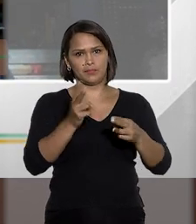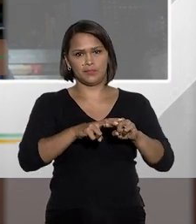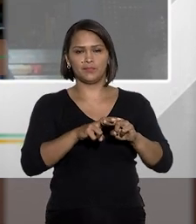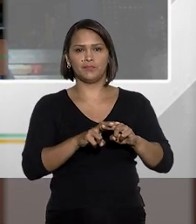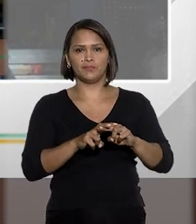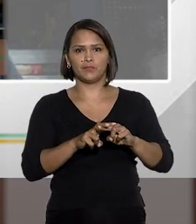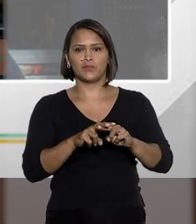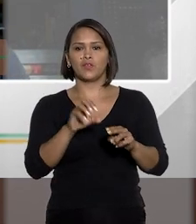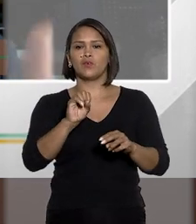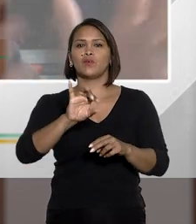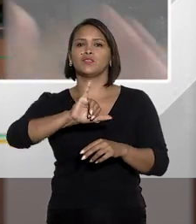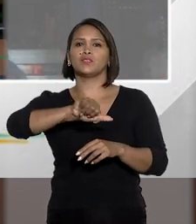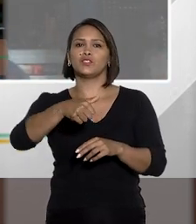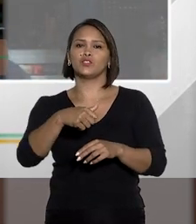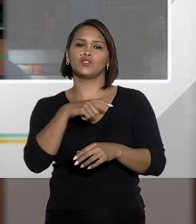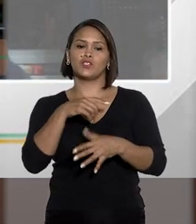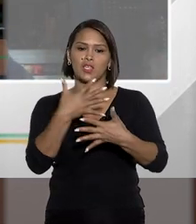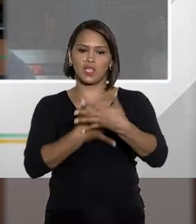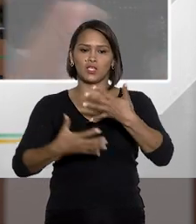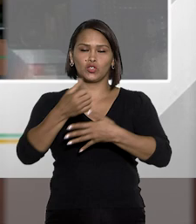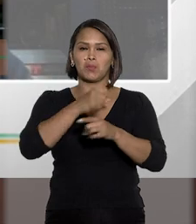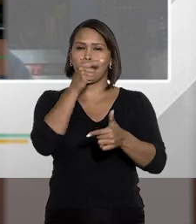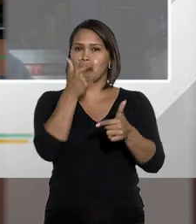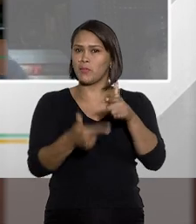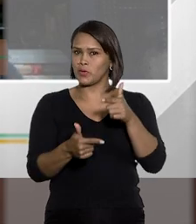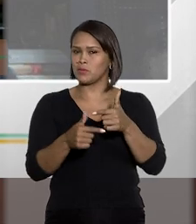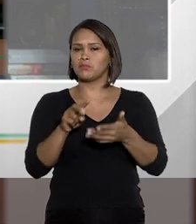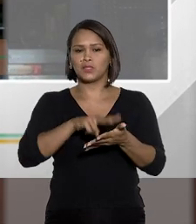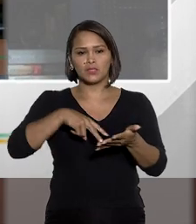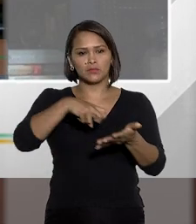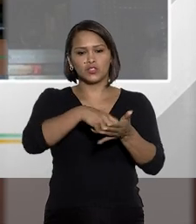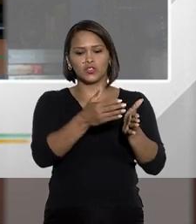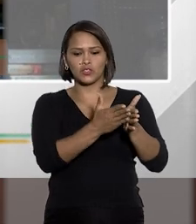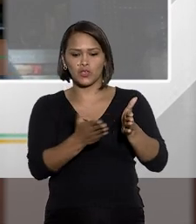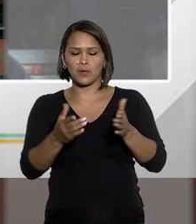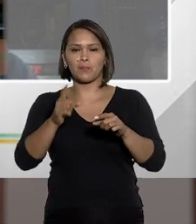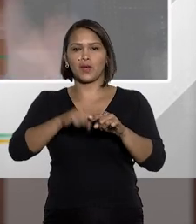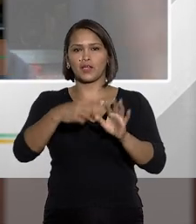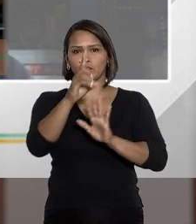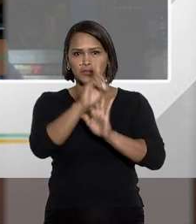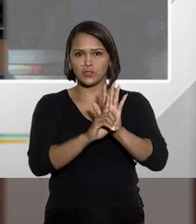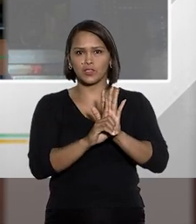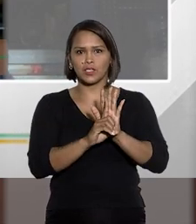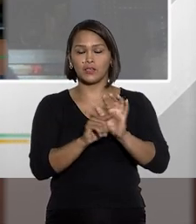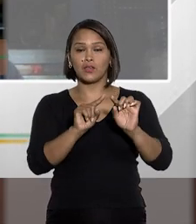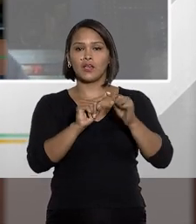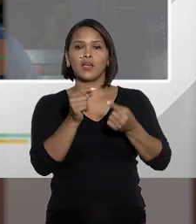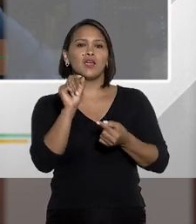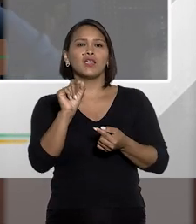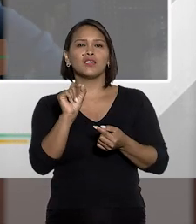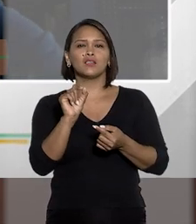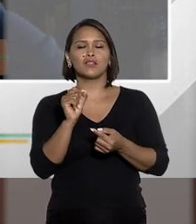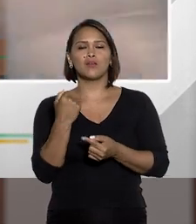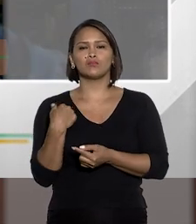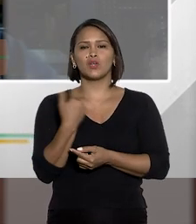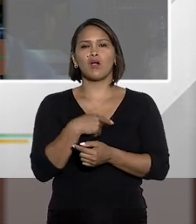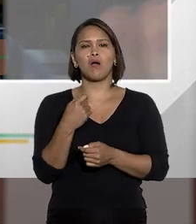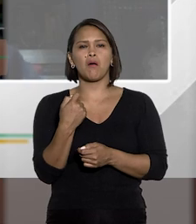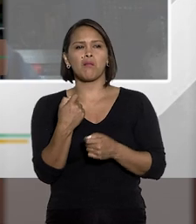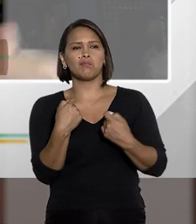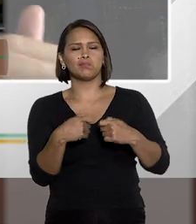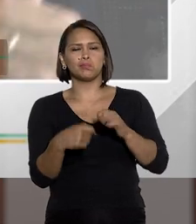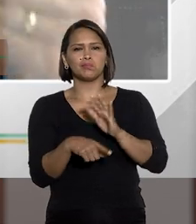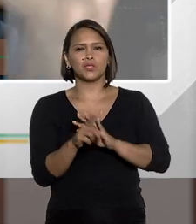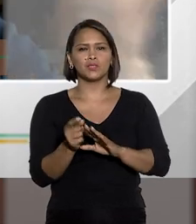da pena. O STJ já tem súmula proibindo a execução provisória de pena restritiva de direitos. Então, nós não